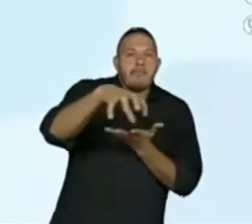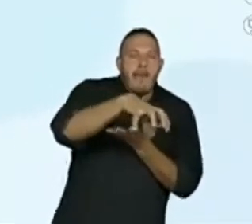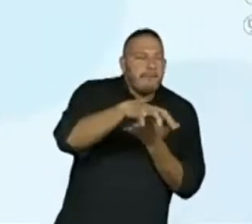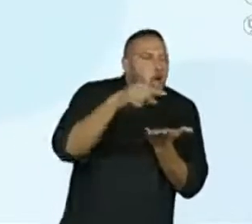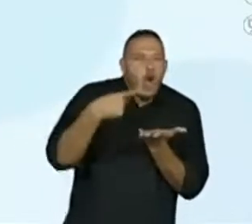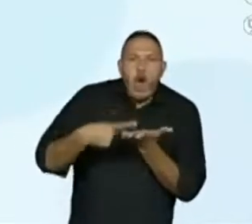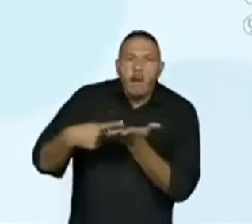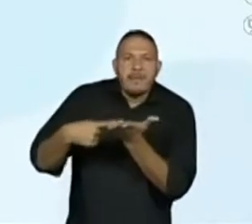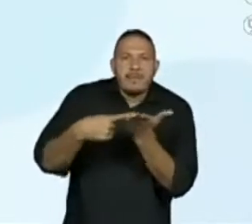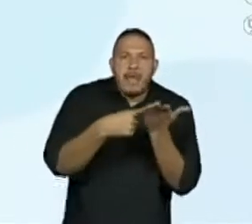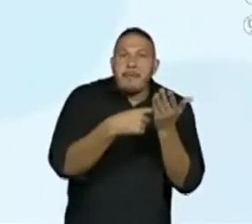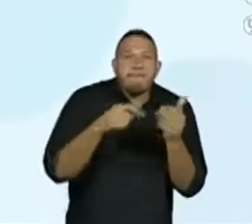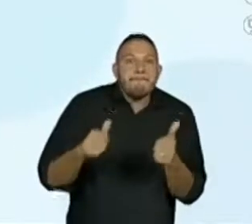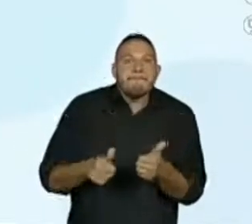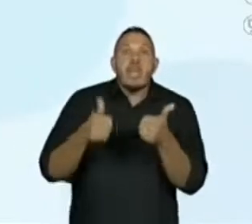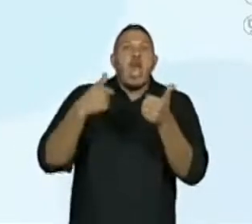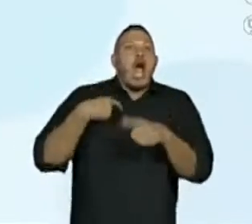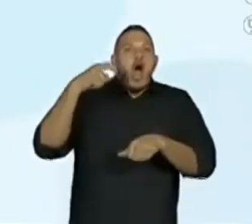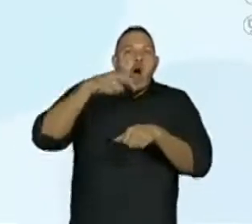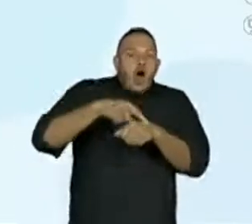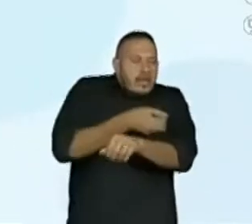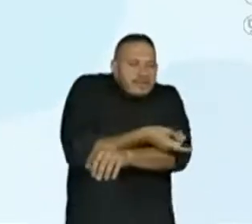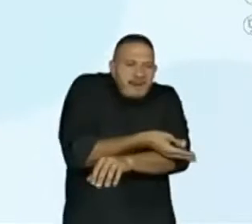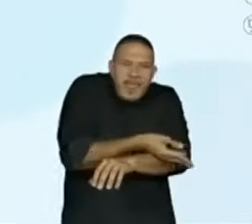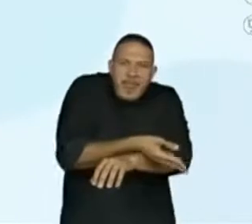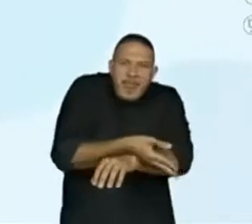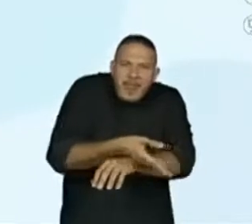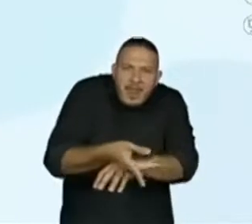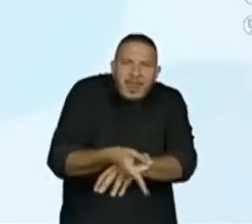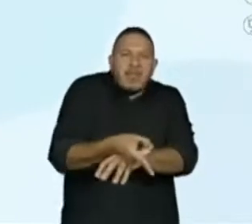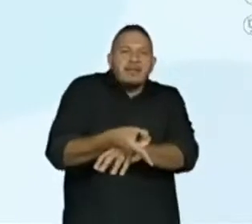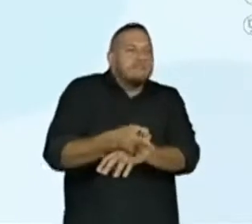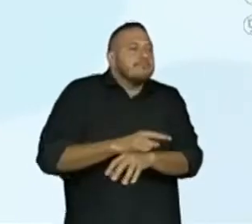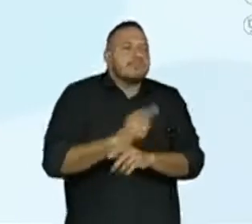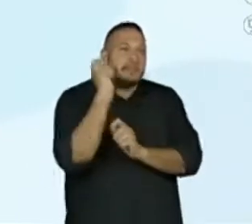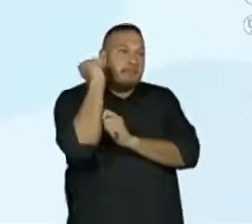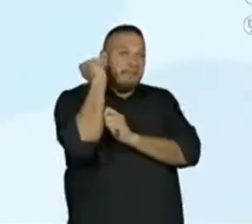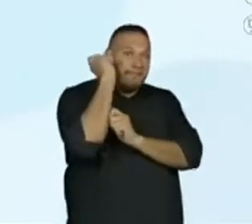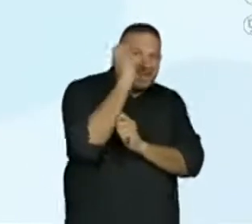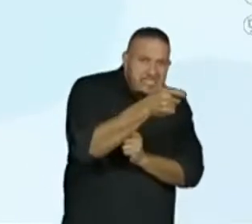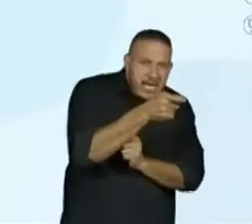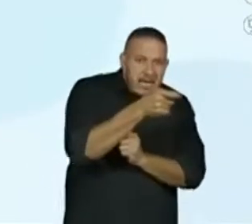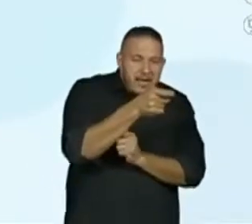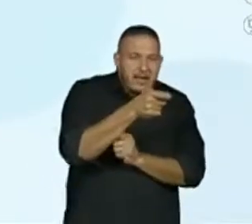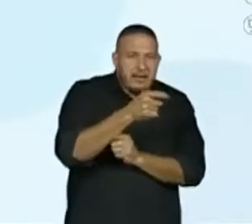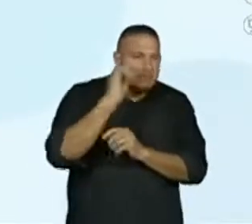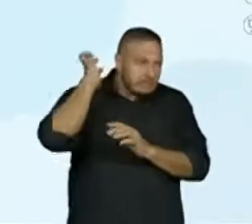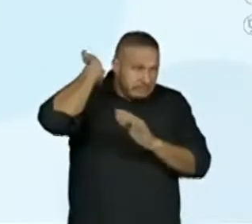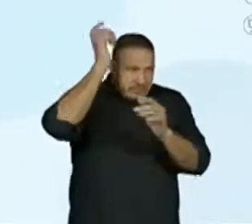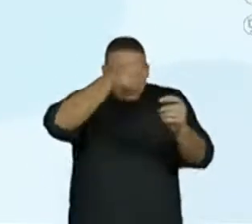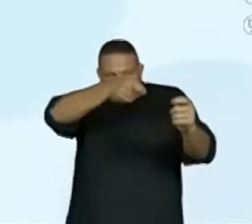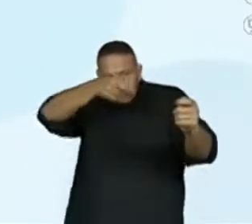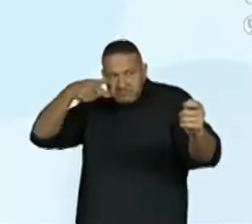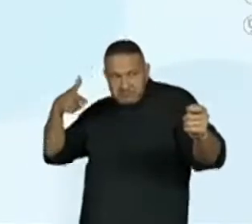era o melhor momento para plantar caçar pescar e até para engravidar afinal uma